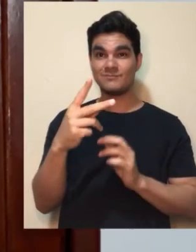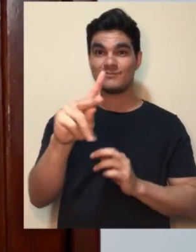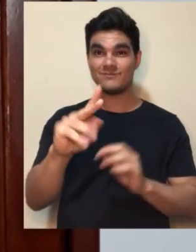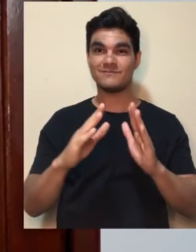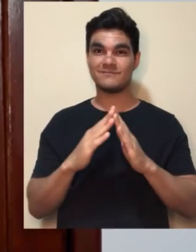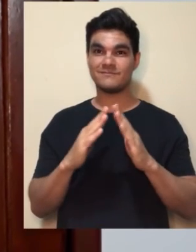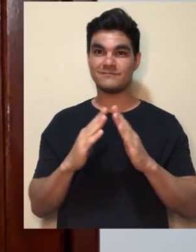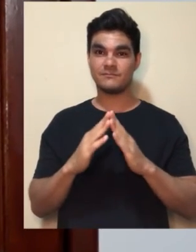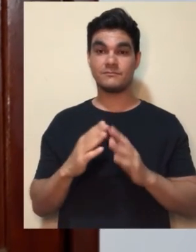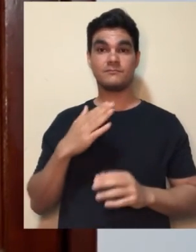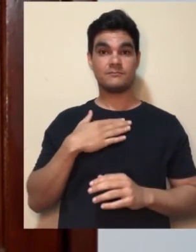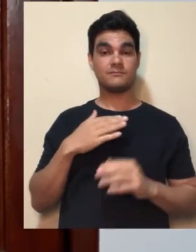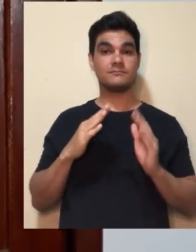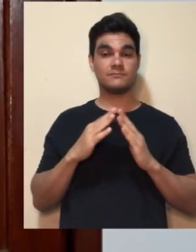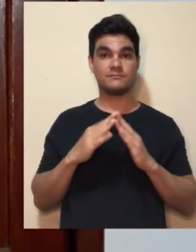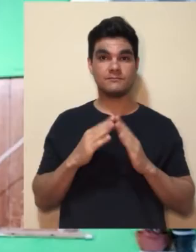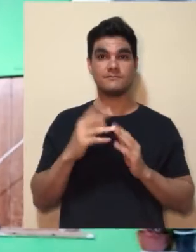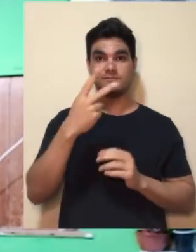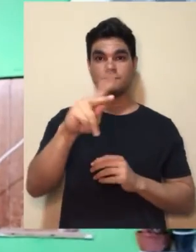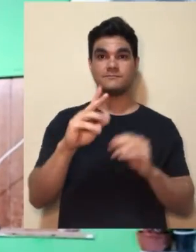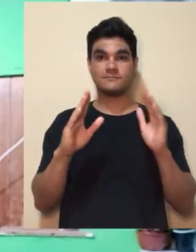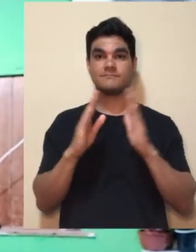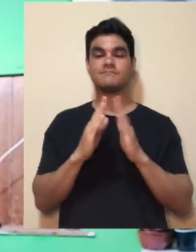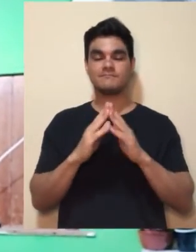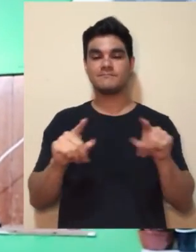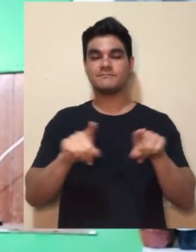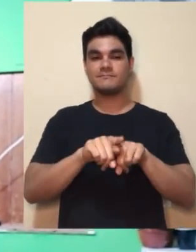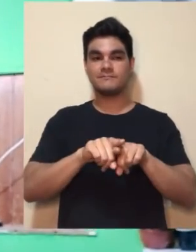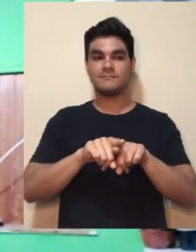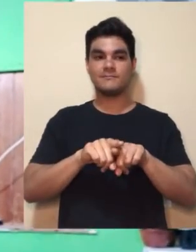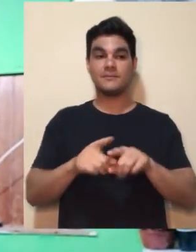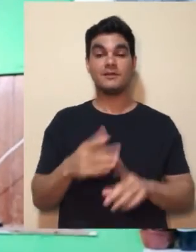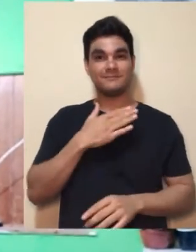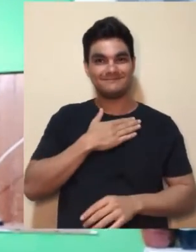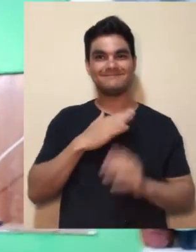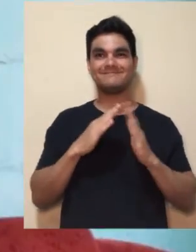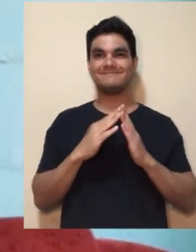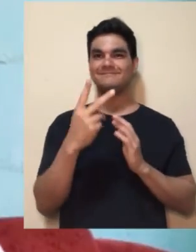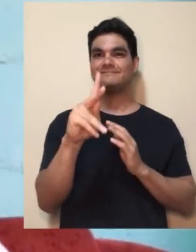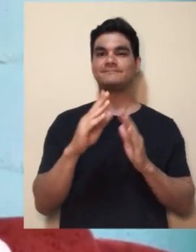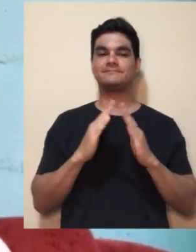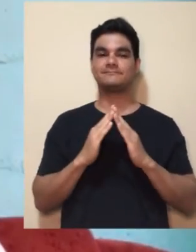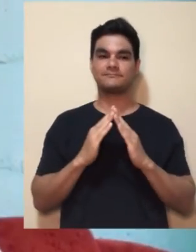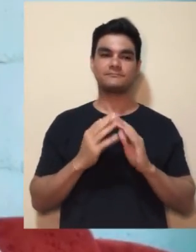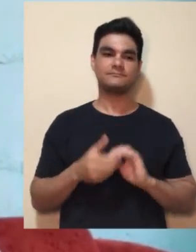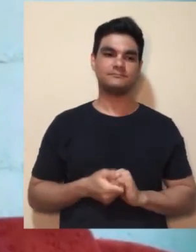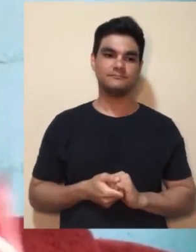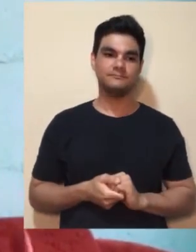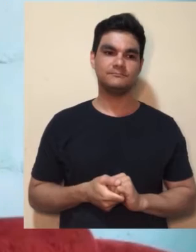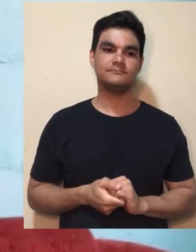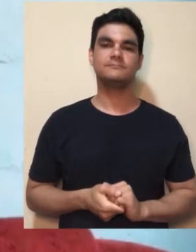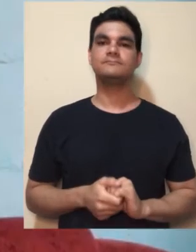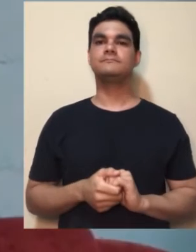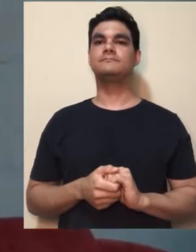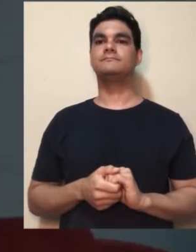Da minha casa para a sua casa. Da minha casa para a sua casa. Da minha casa